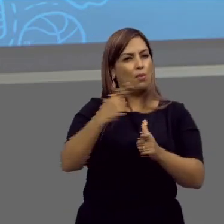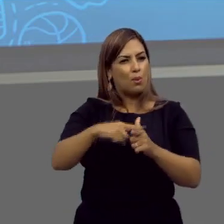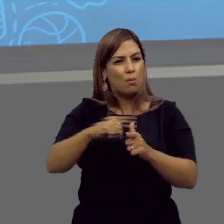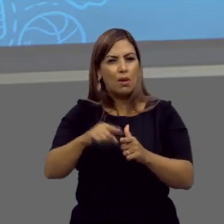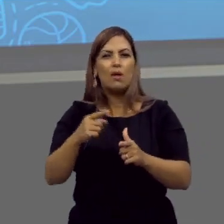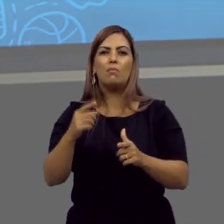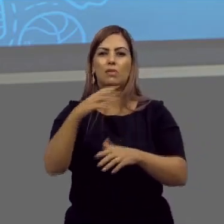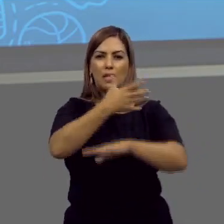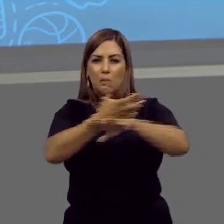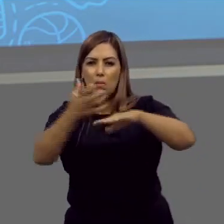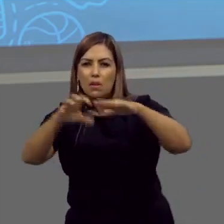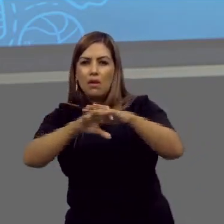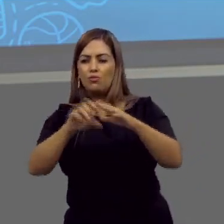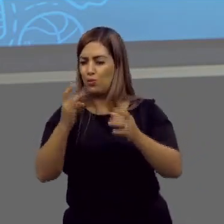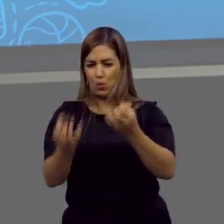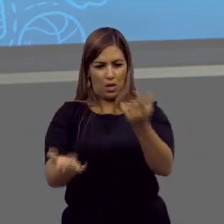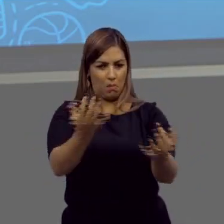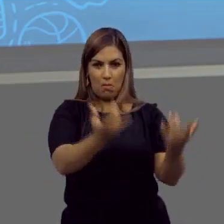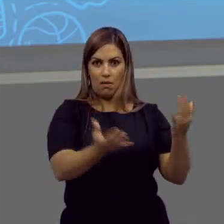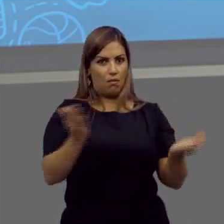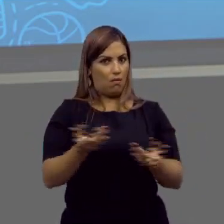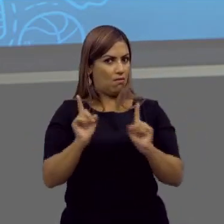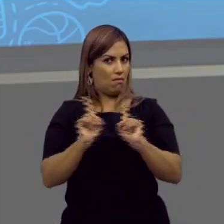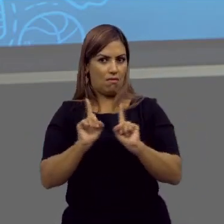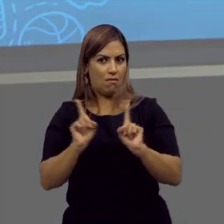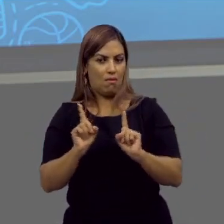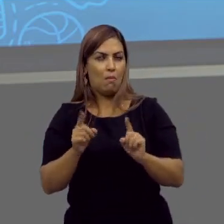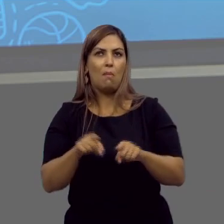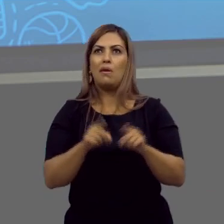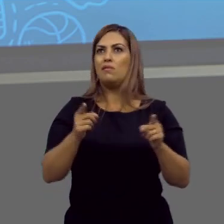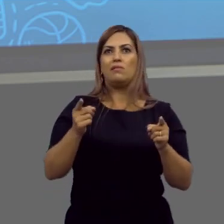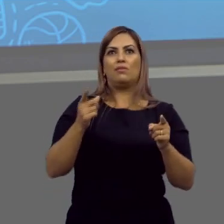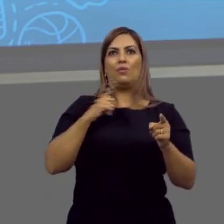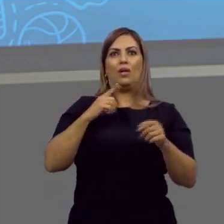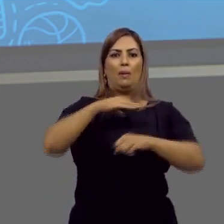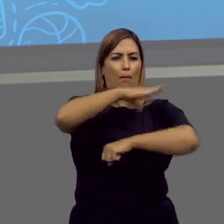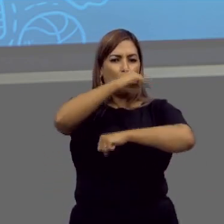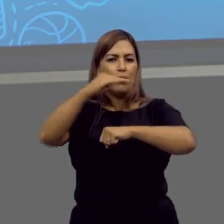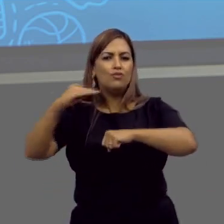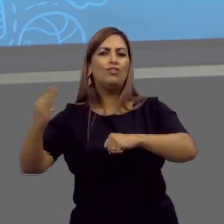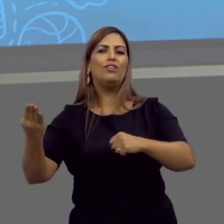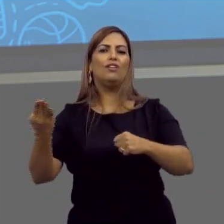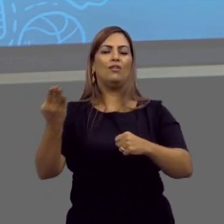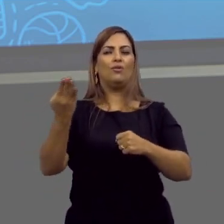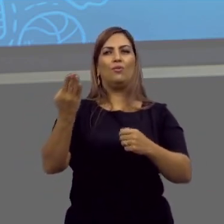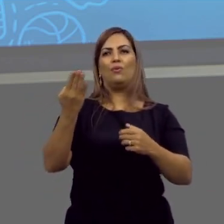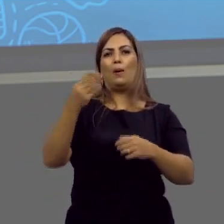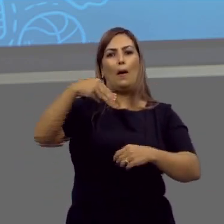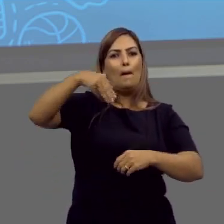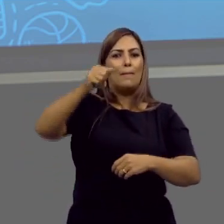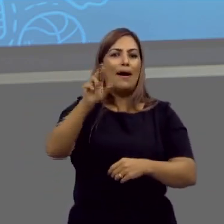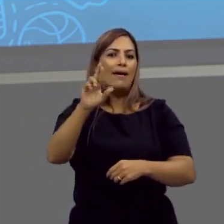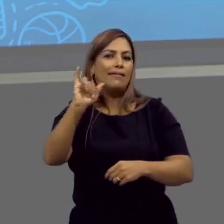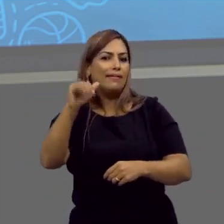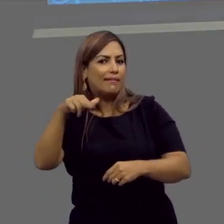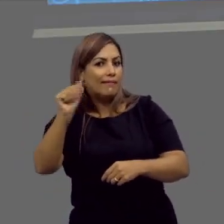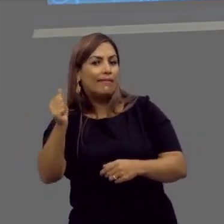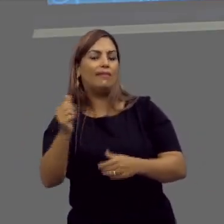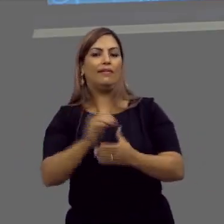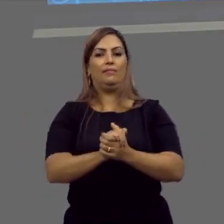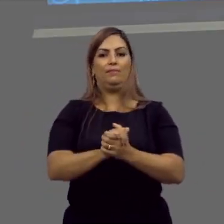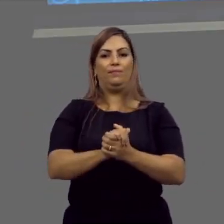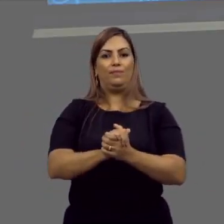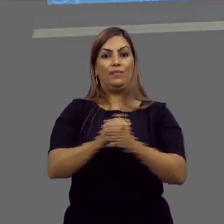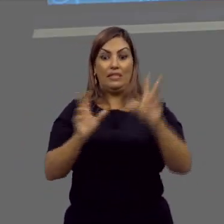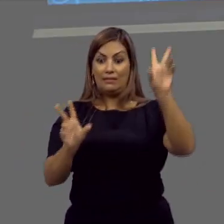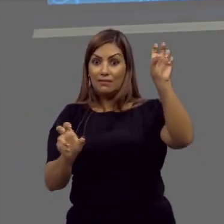Problemas ambientais, não pelas queimadas de agora, mas algo sobre Brumadinho, algo sobre Mariana. Você